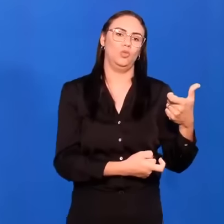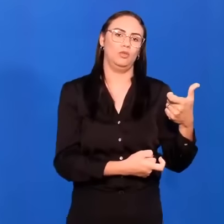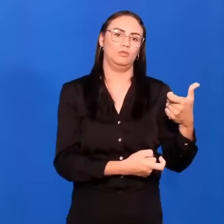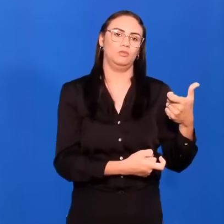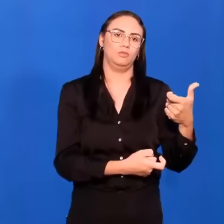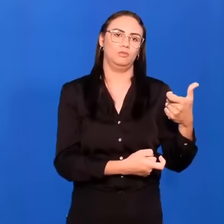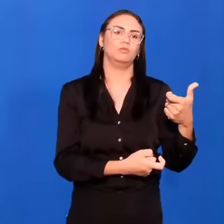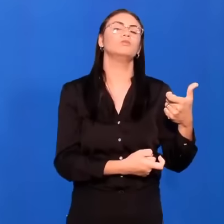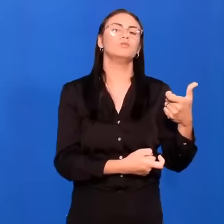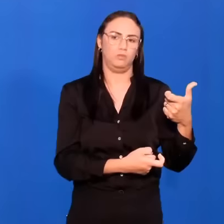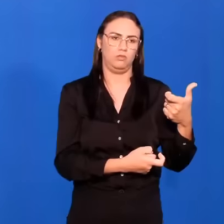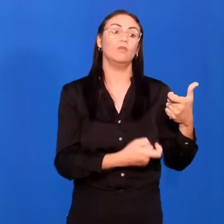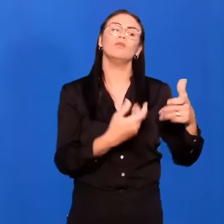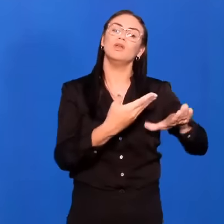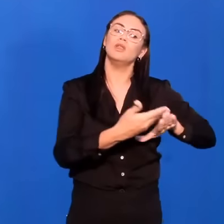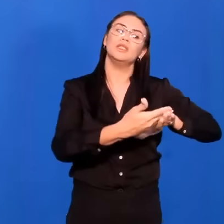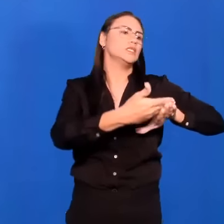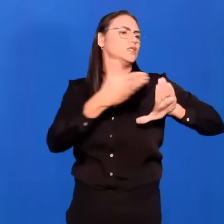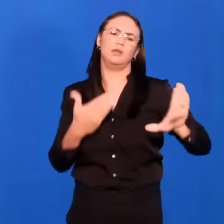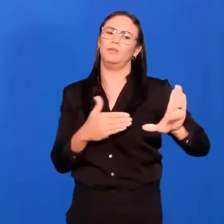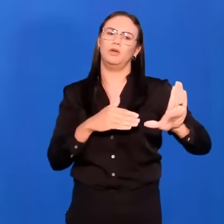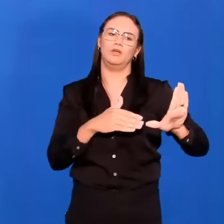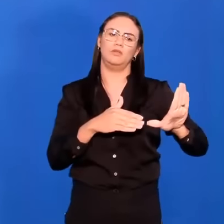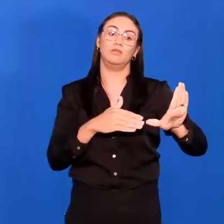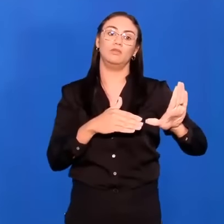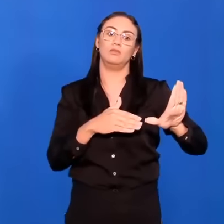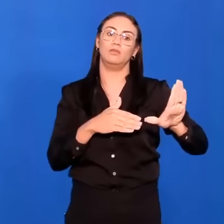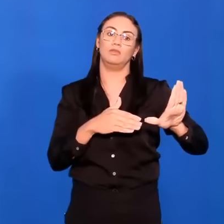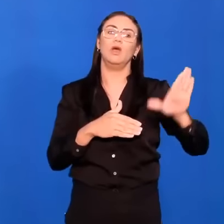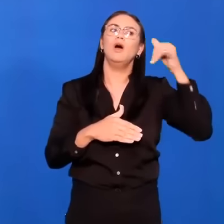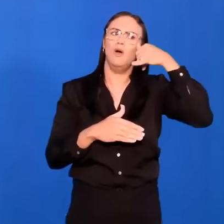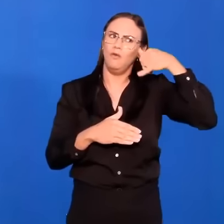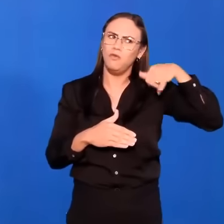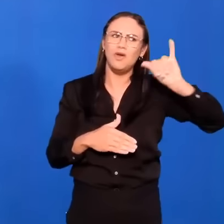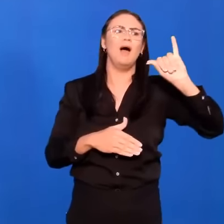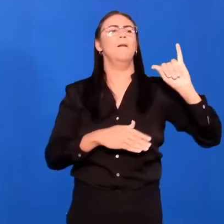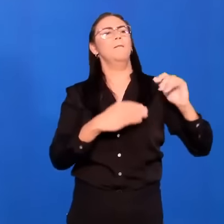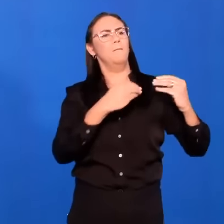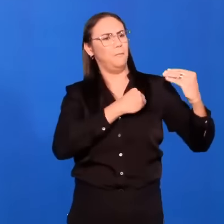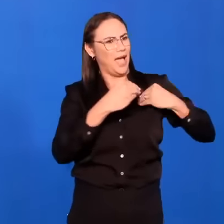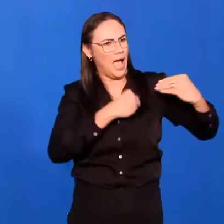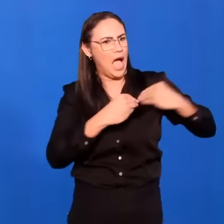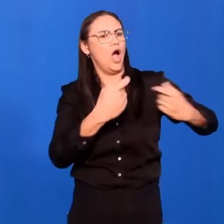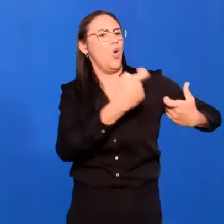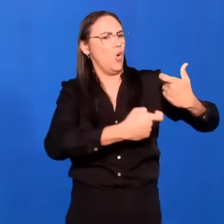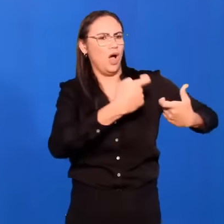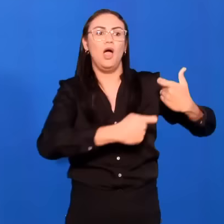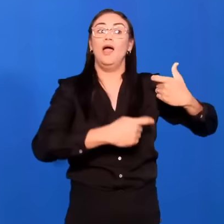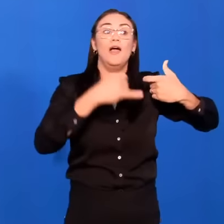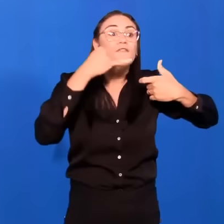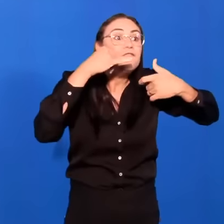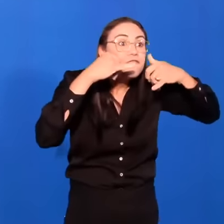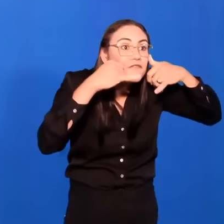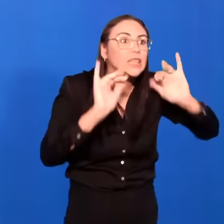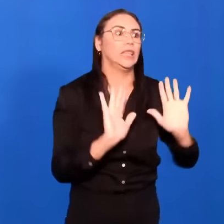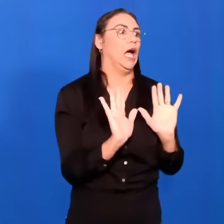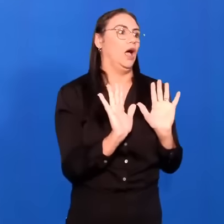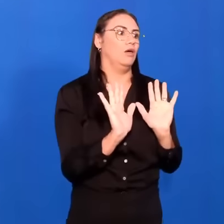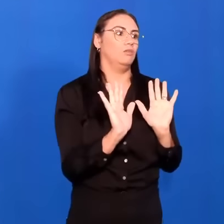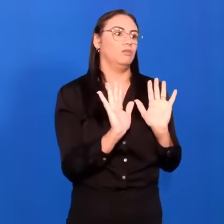Como? Se abstendo. Evitando todo tipo de pecados sexuais acima.